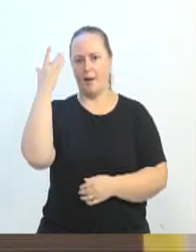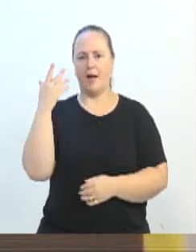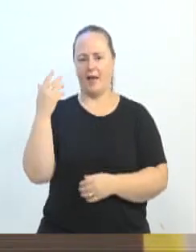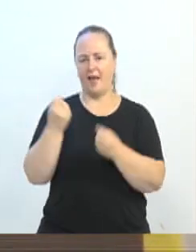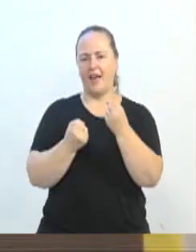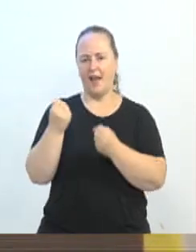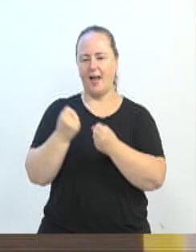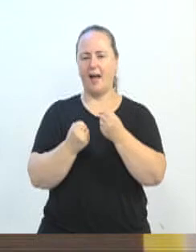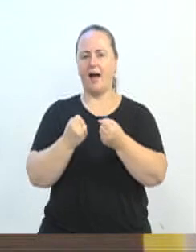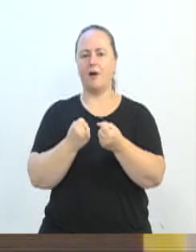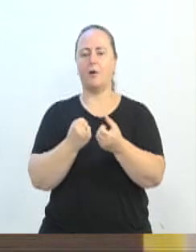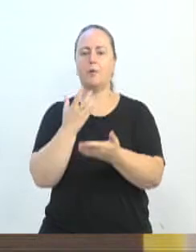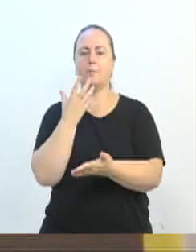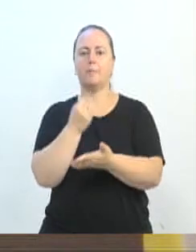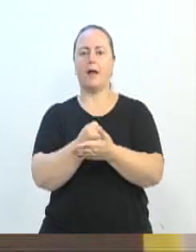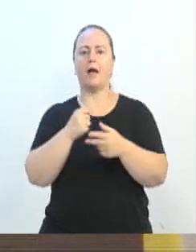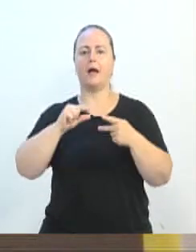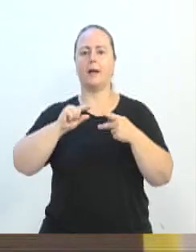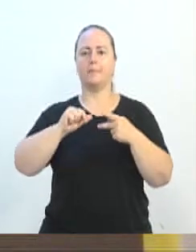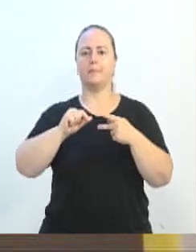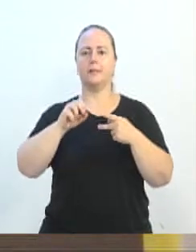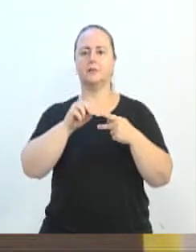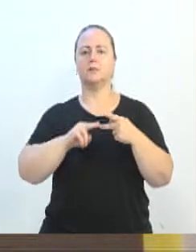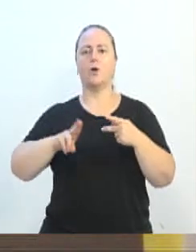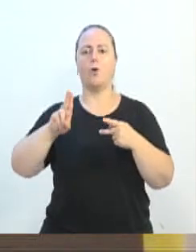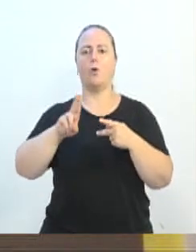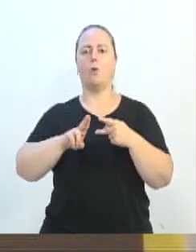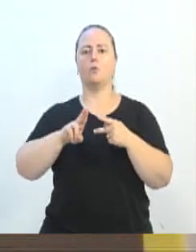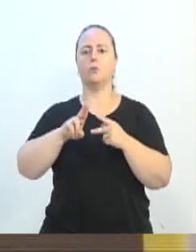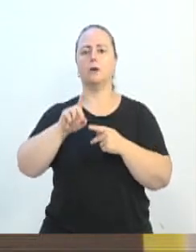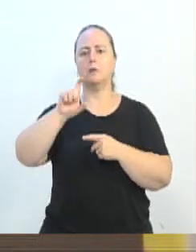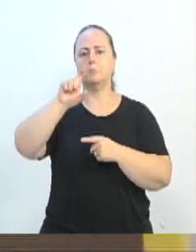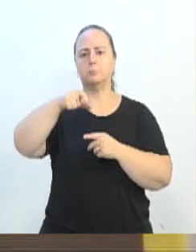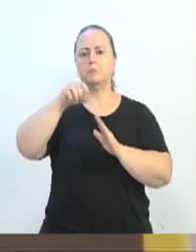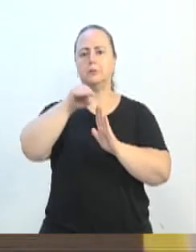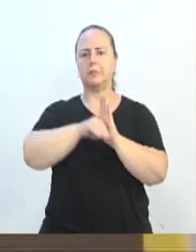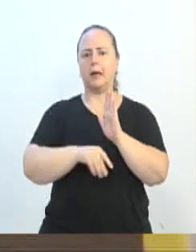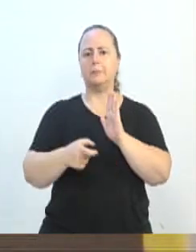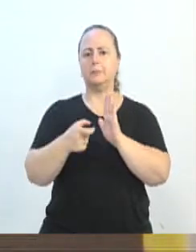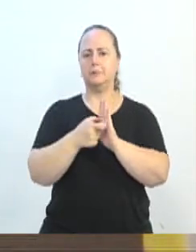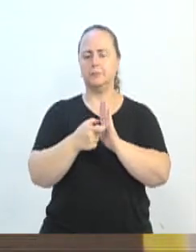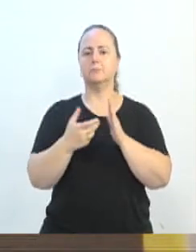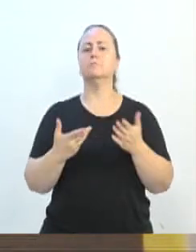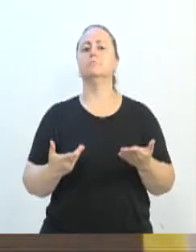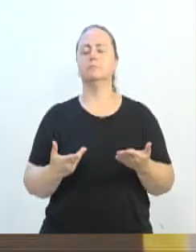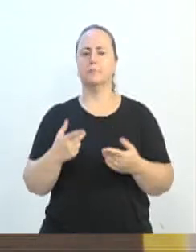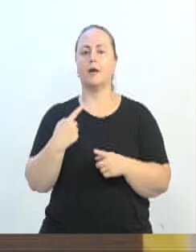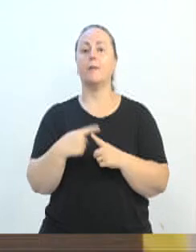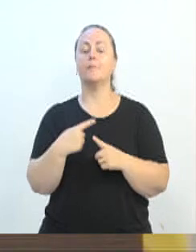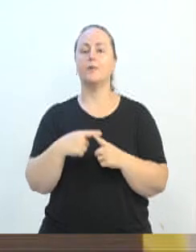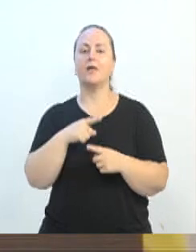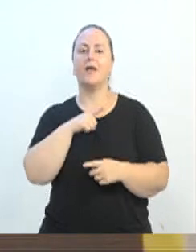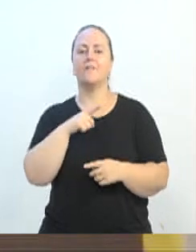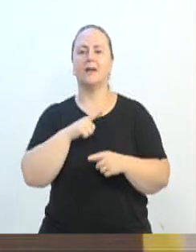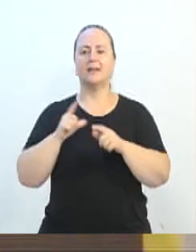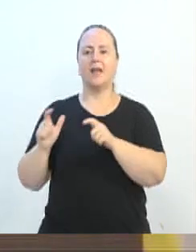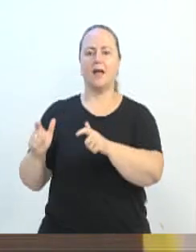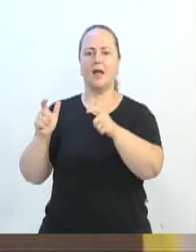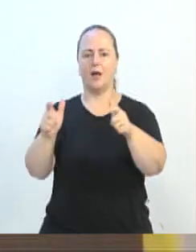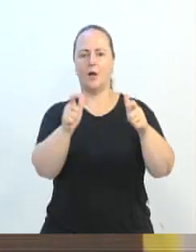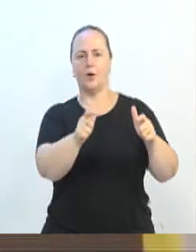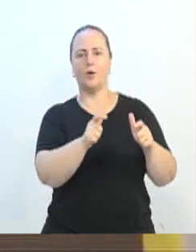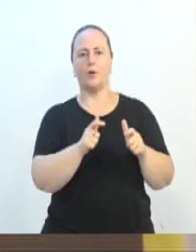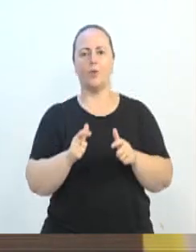celular com PIX ou cartão de débito e crédito, por parquímetros espalhados na cidade e em estabelecimentos